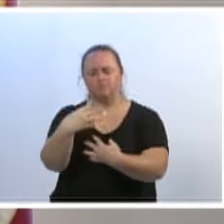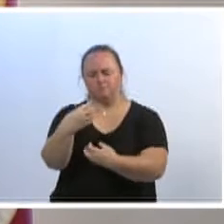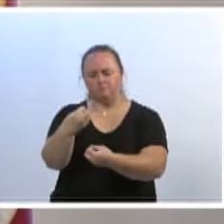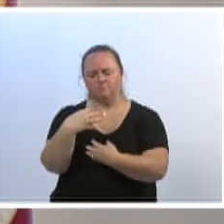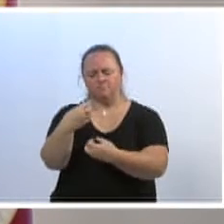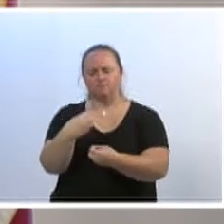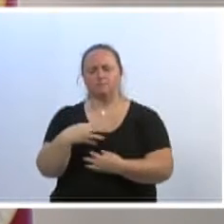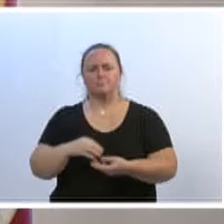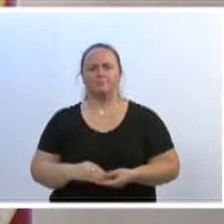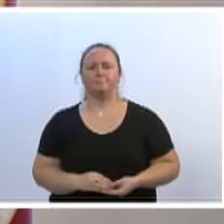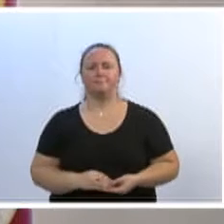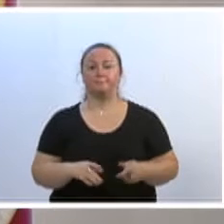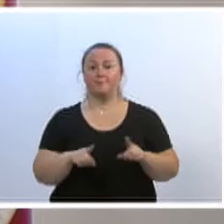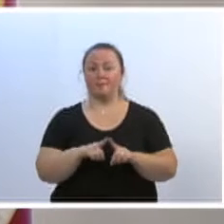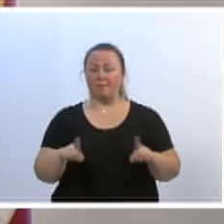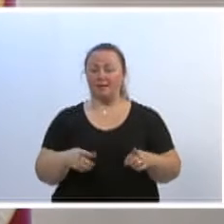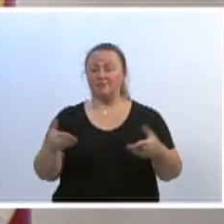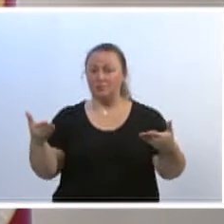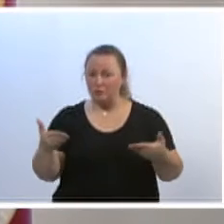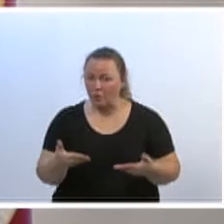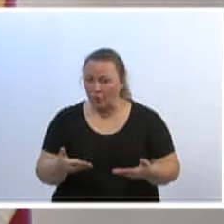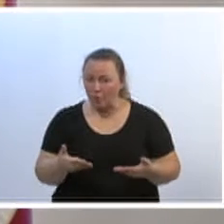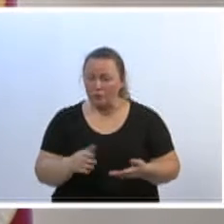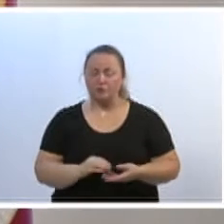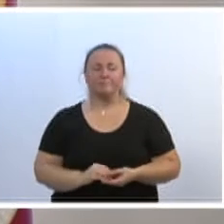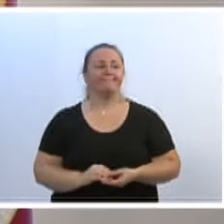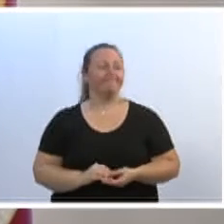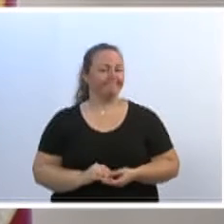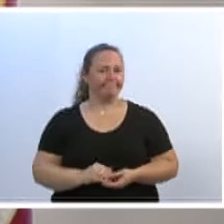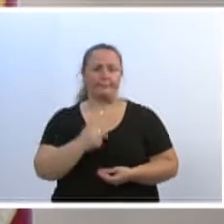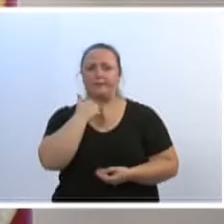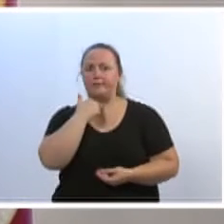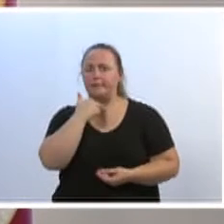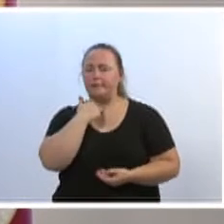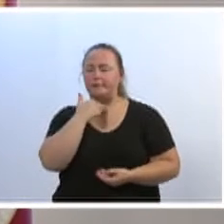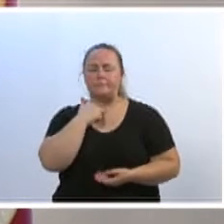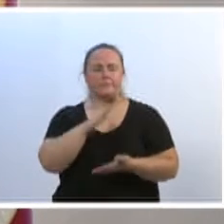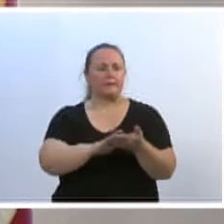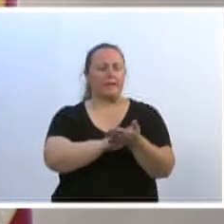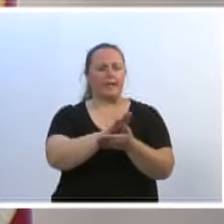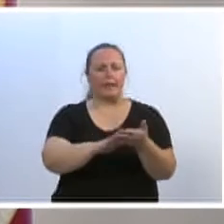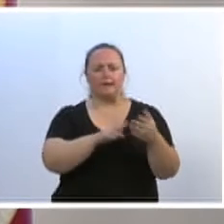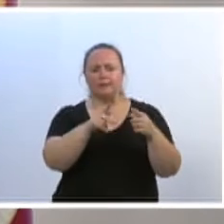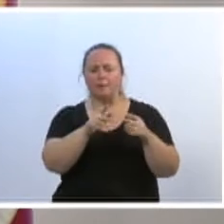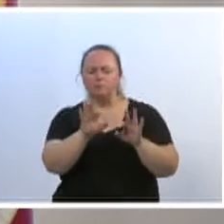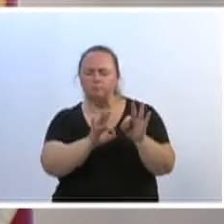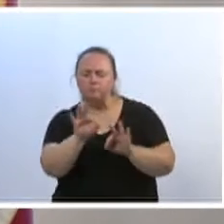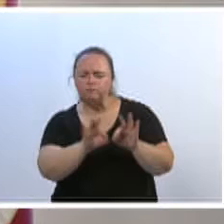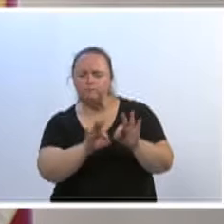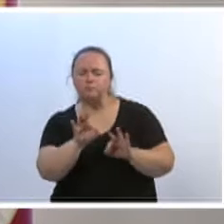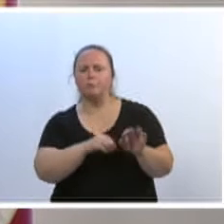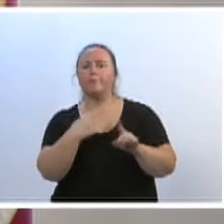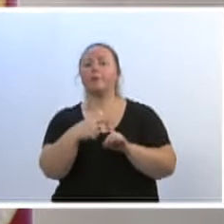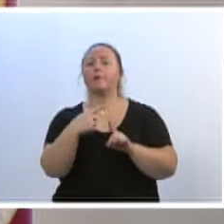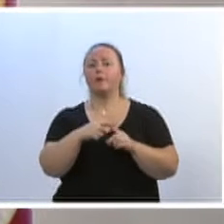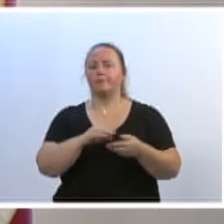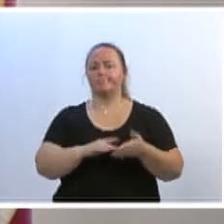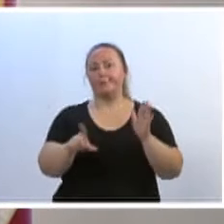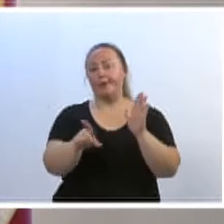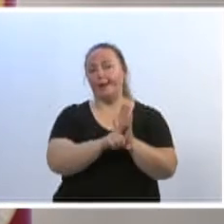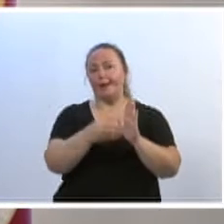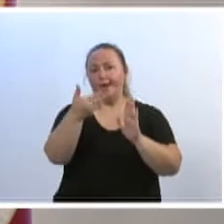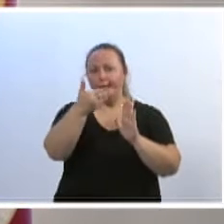Infelizmente, hoje os pais não podem nem mesmo corrigir os seus filhos, devido àquela casta lá do Congresso Nacional,